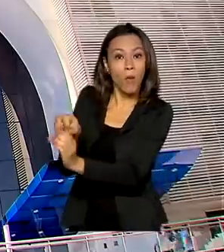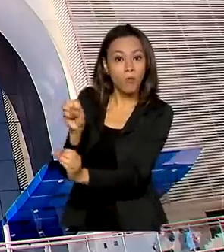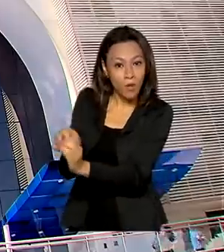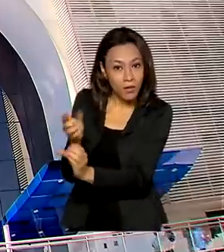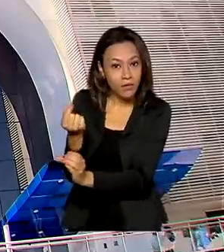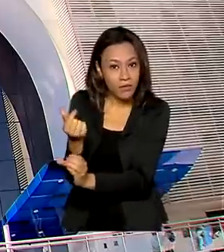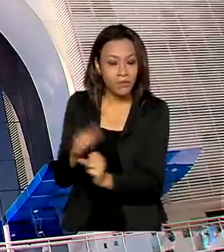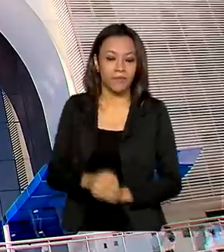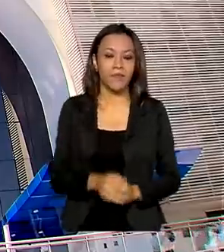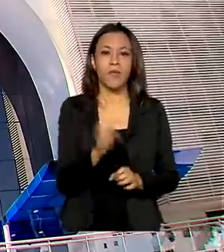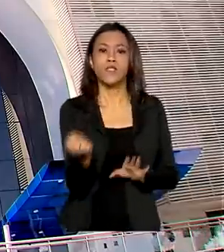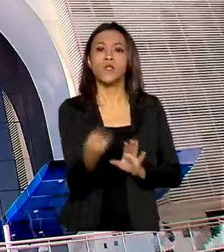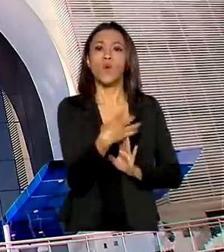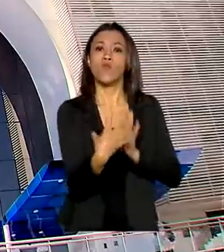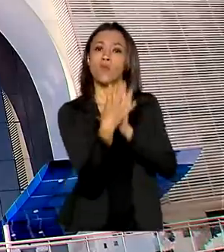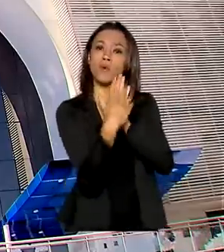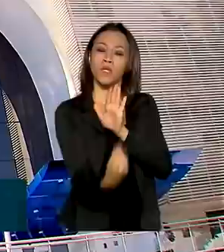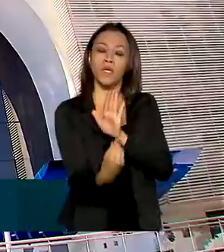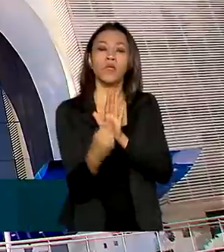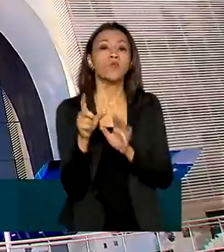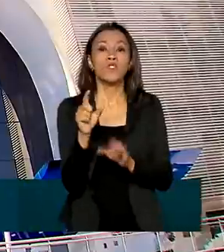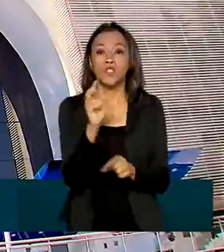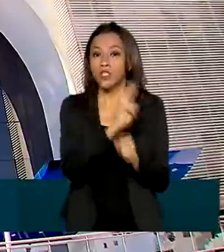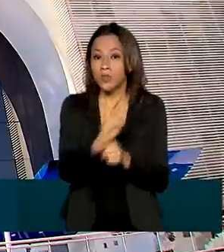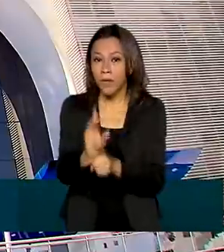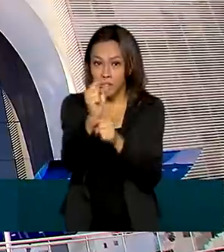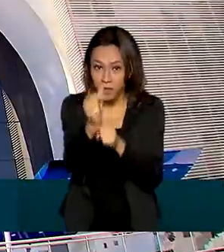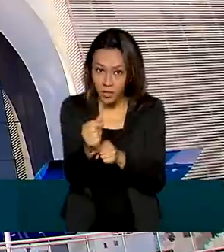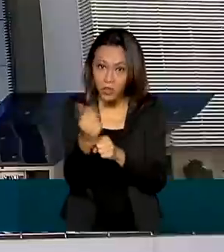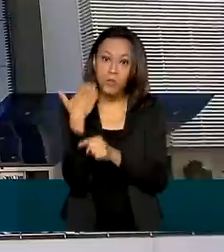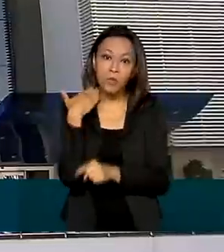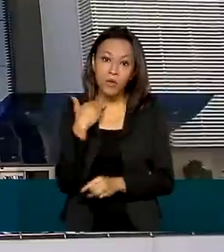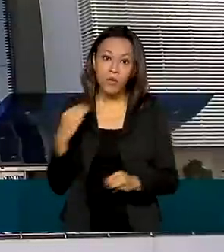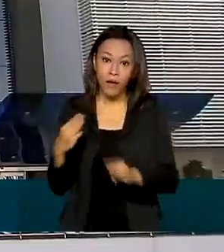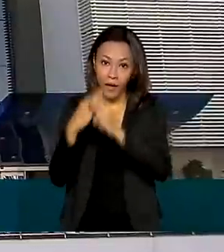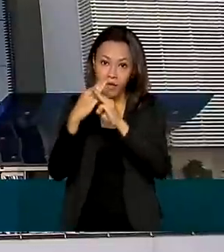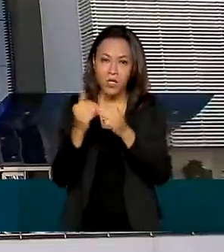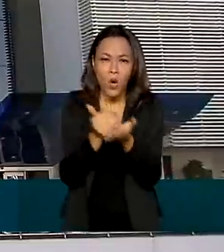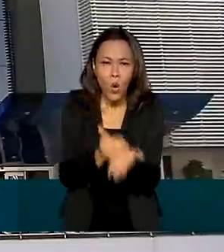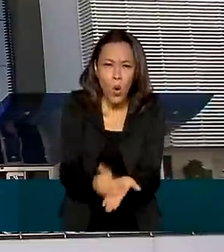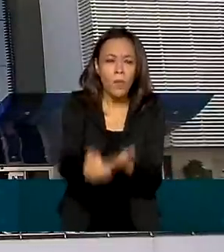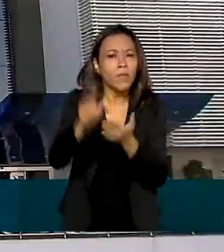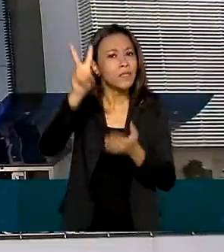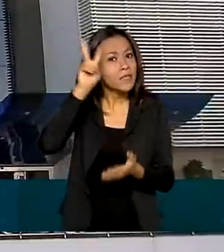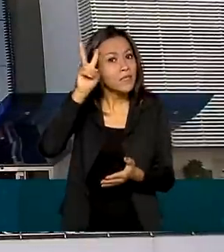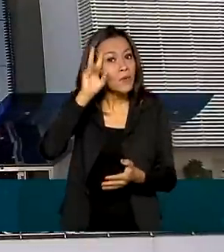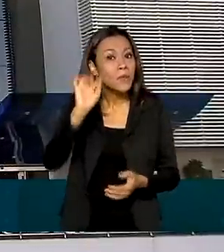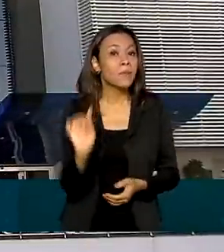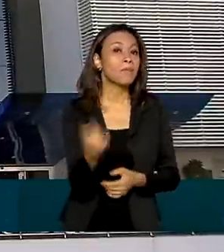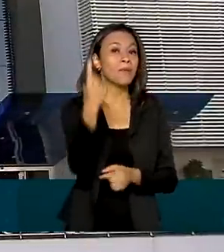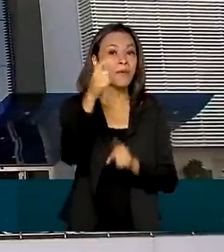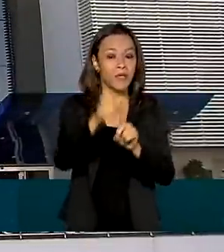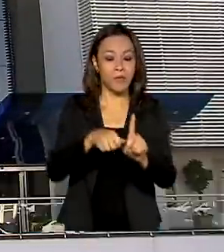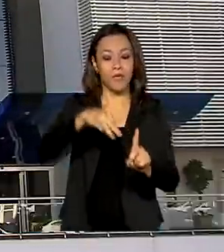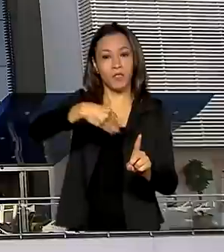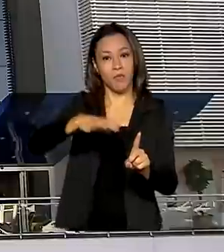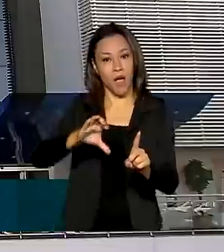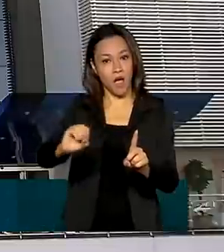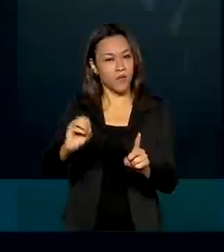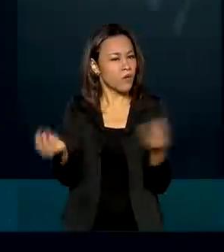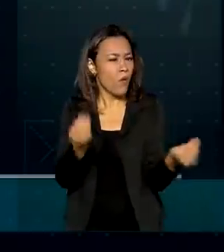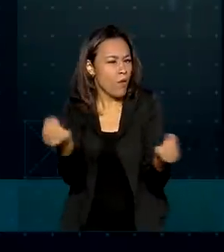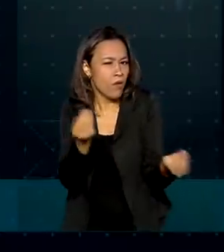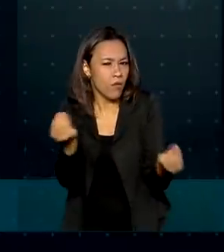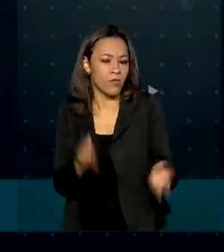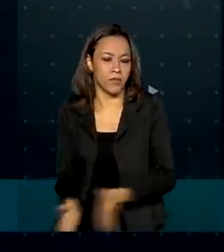A nova modalidade de crédito imobiliário da Caixa começa a valer na segunda-feira, 1º de março, e vai funcionar